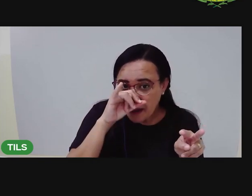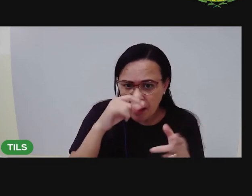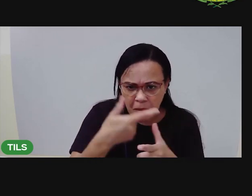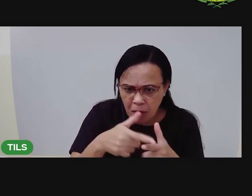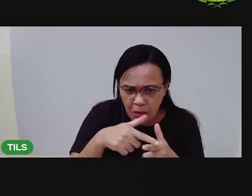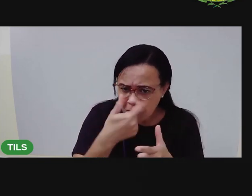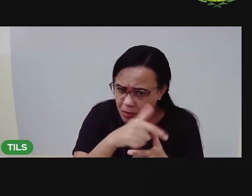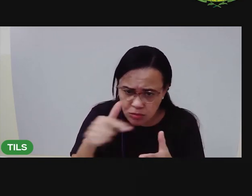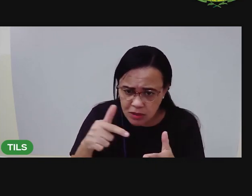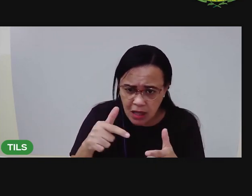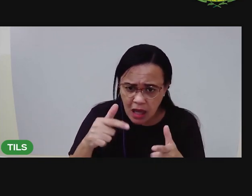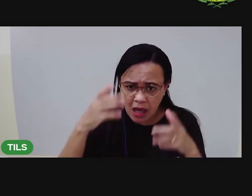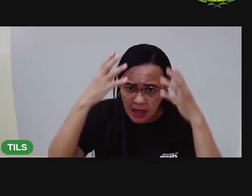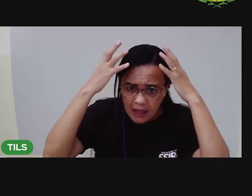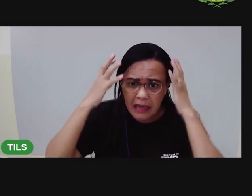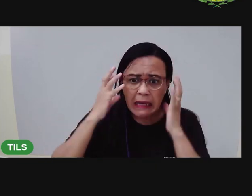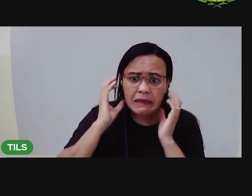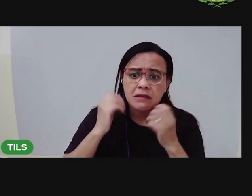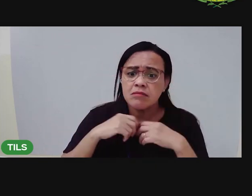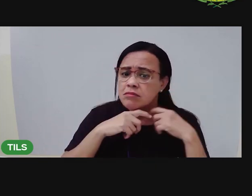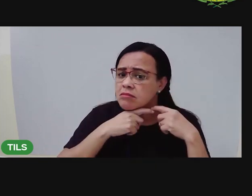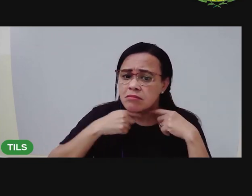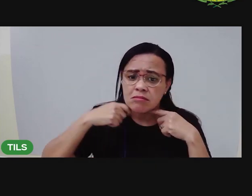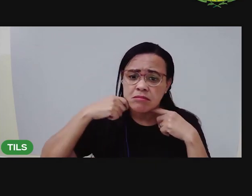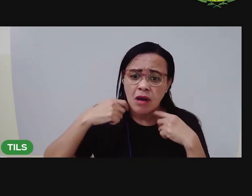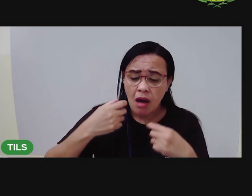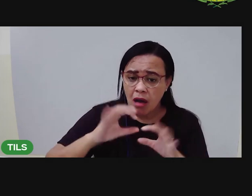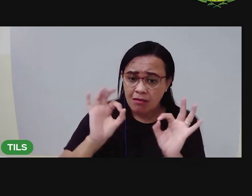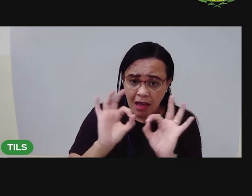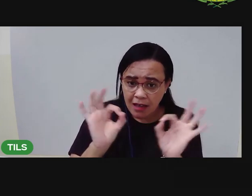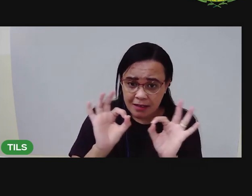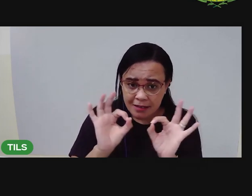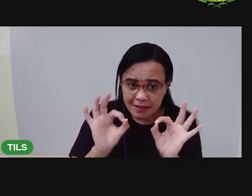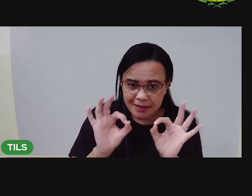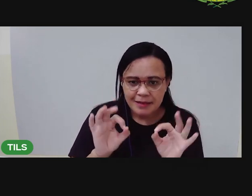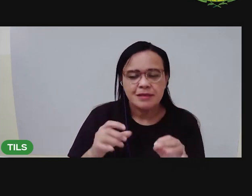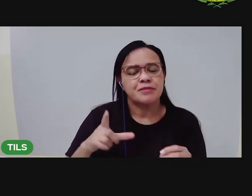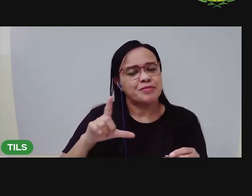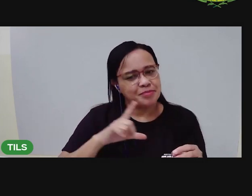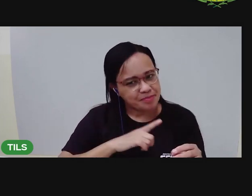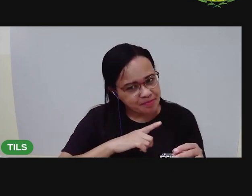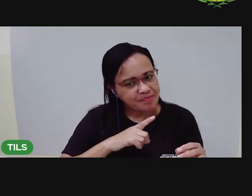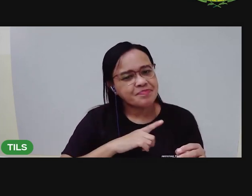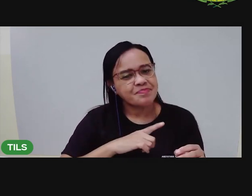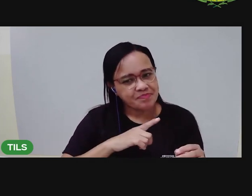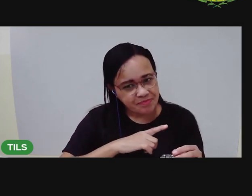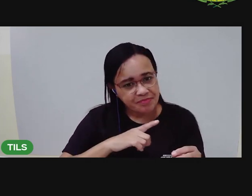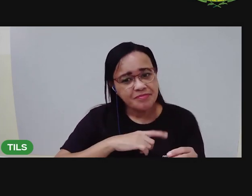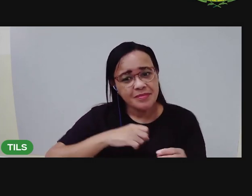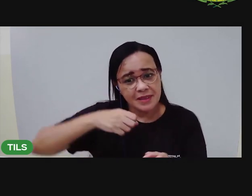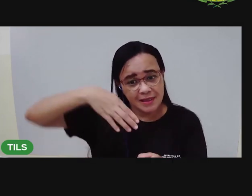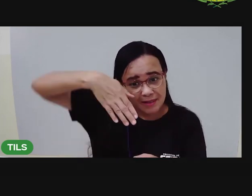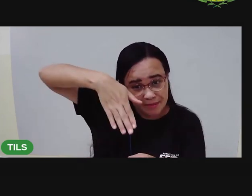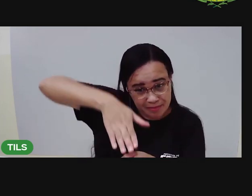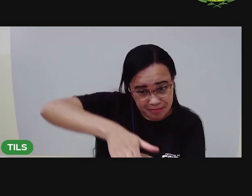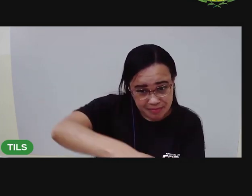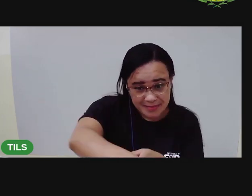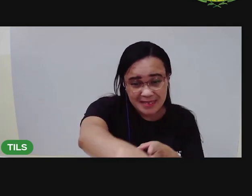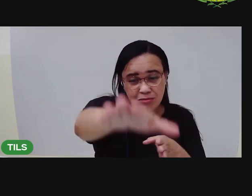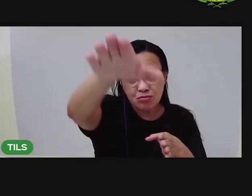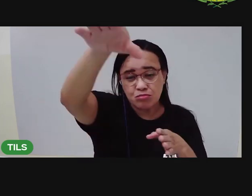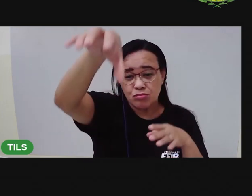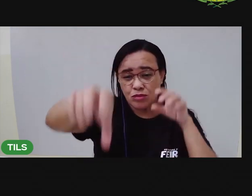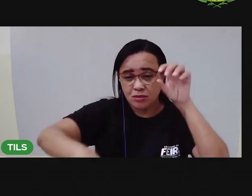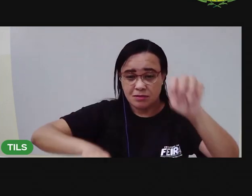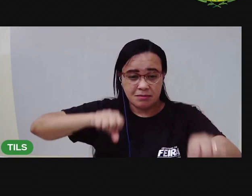Ele tá sem capacete? Acho que sim, né? Ladeira abaixo, lá foi ele. Com a